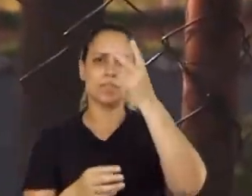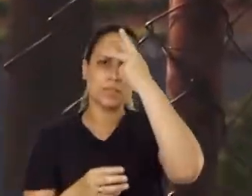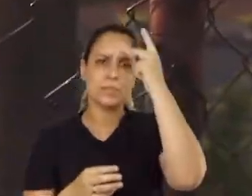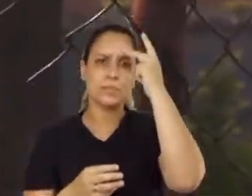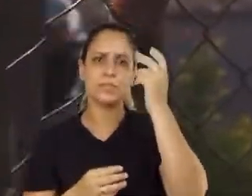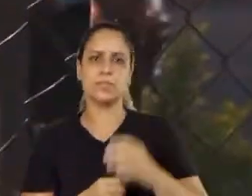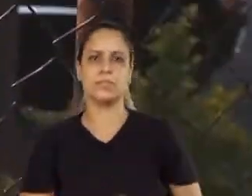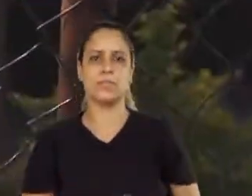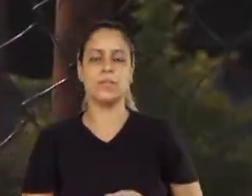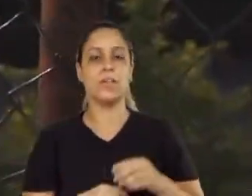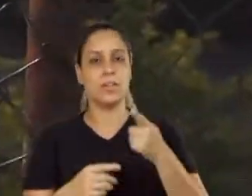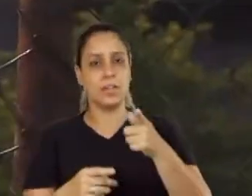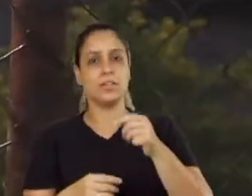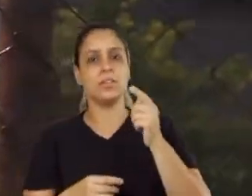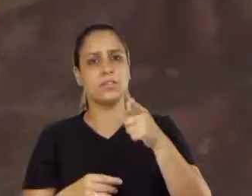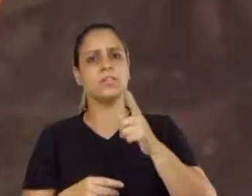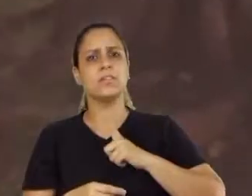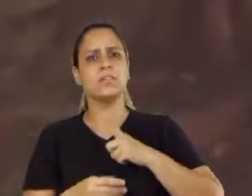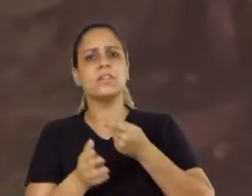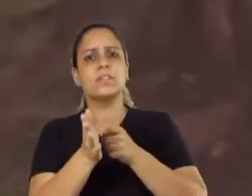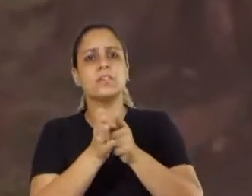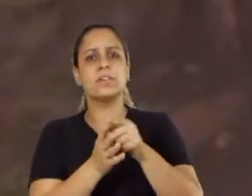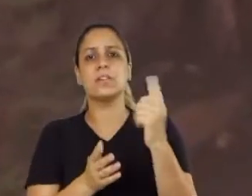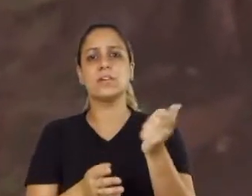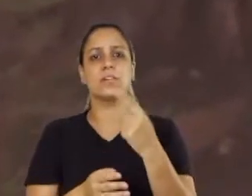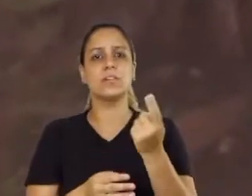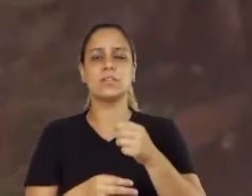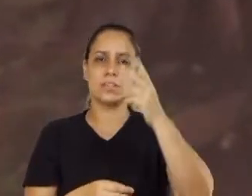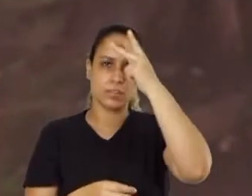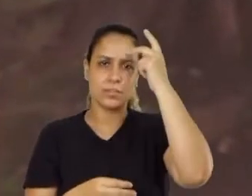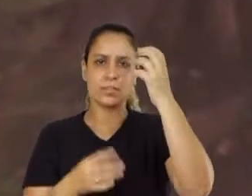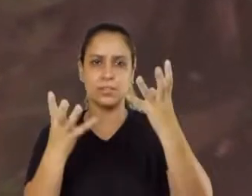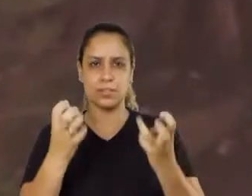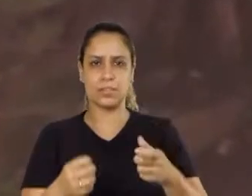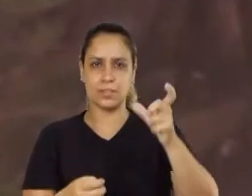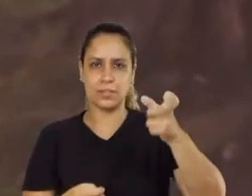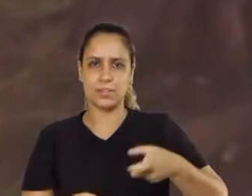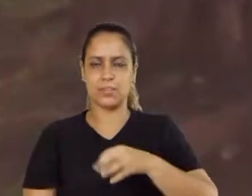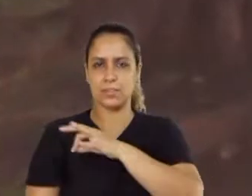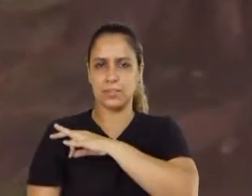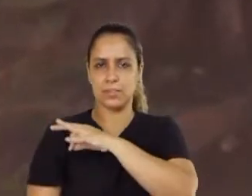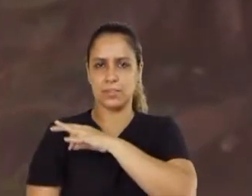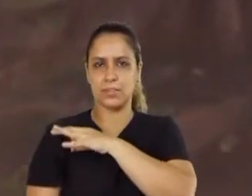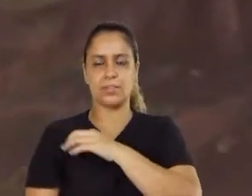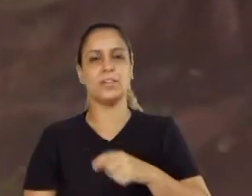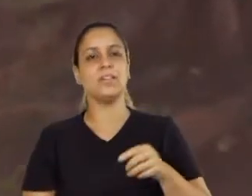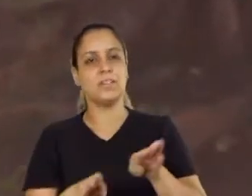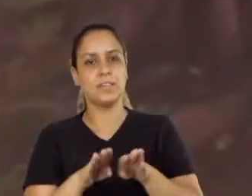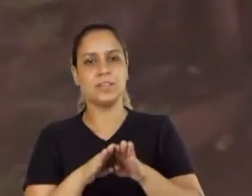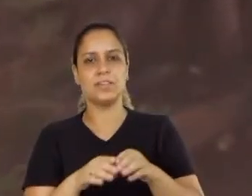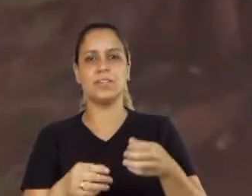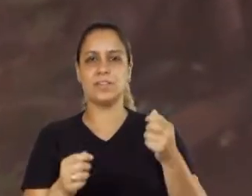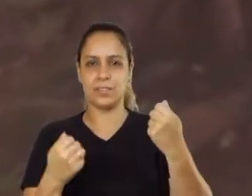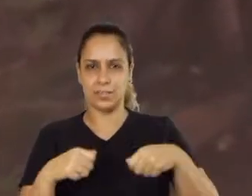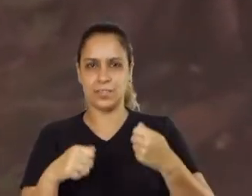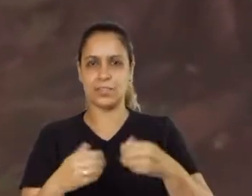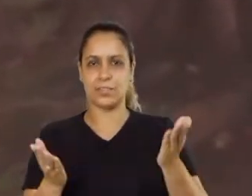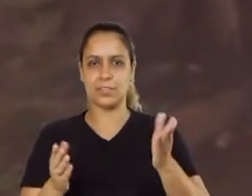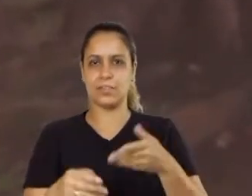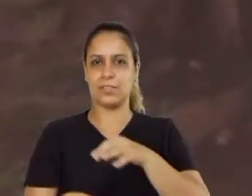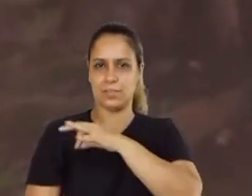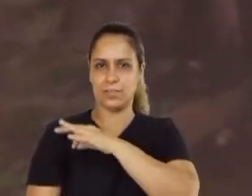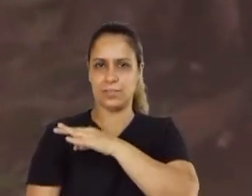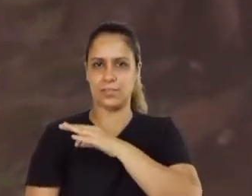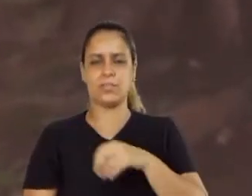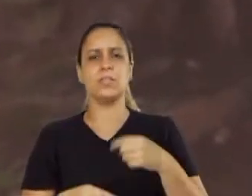Cadê o cuidado com os moradores? É isso que você tem que perguntar para todos os candidatos que estão aí e que participaram